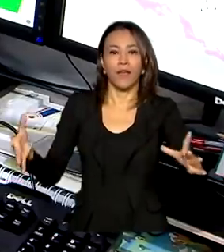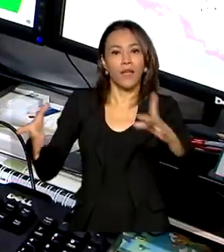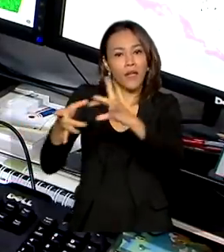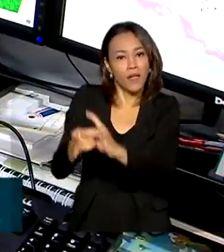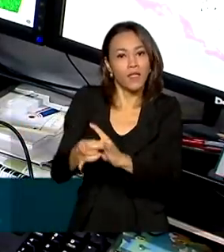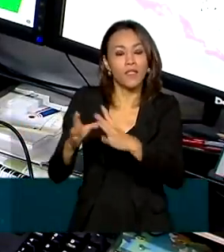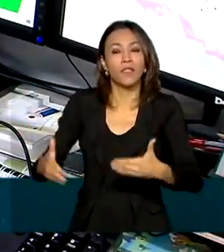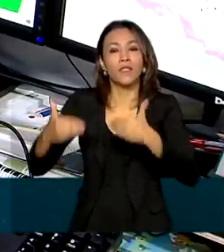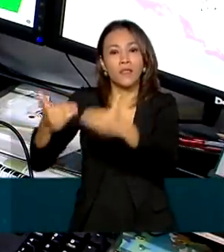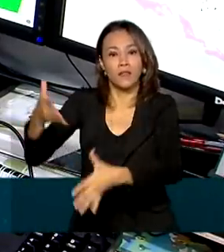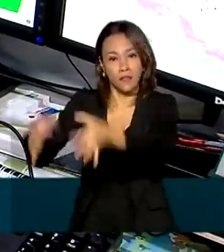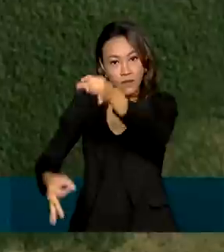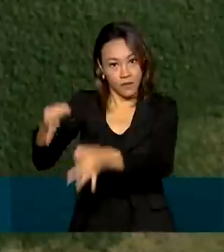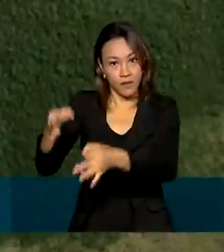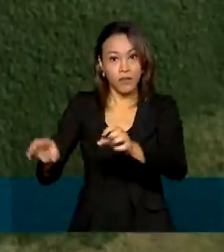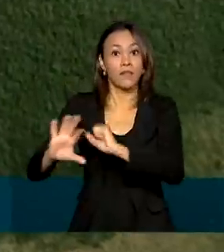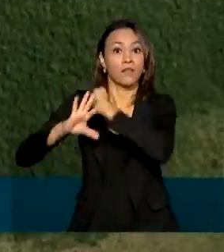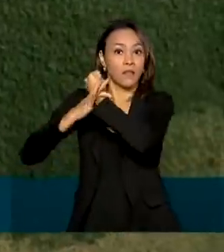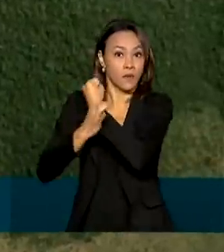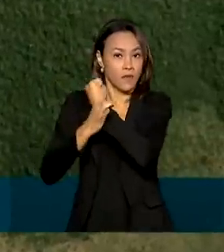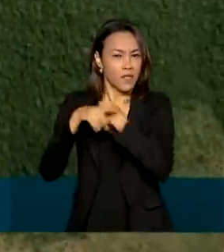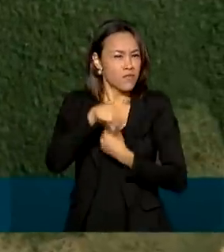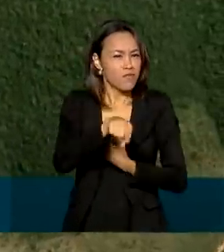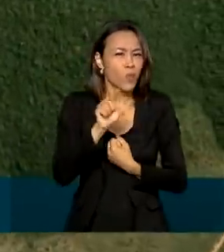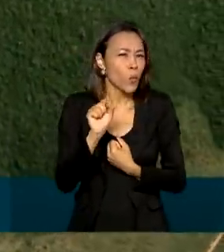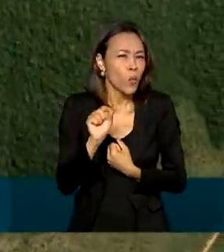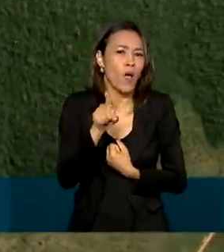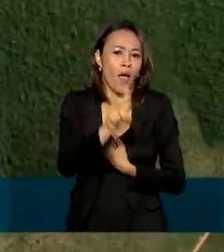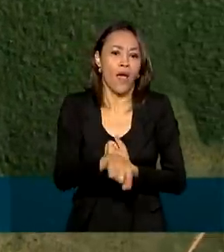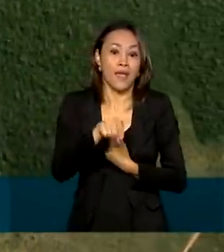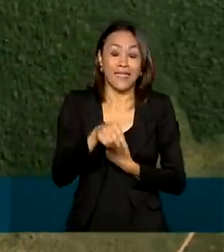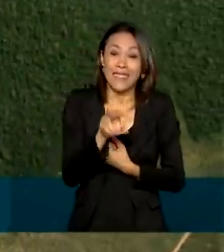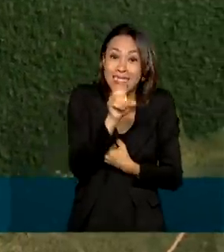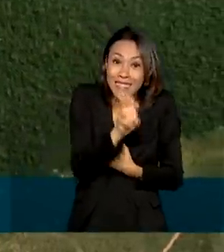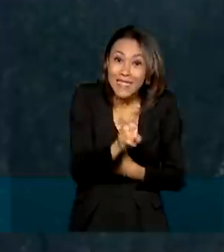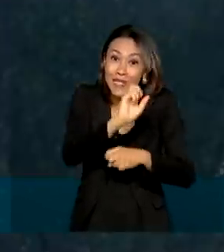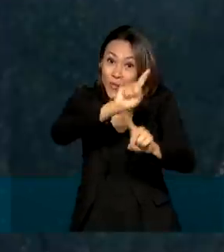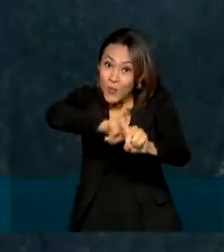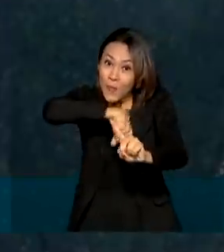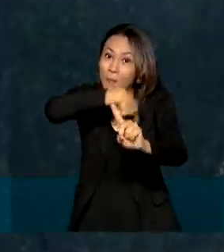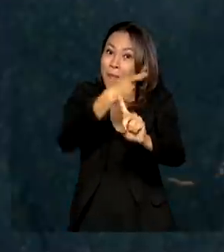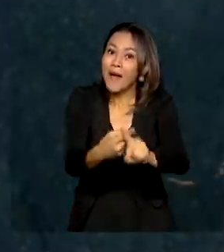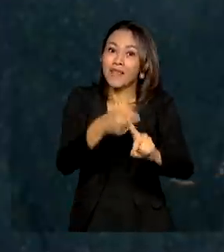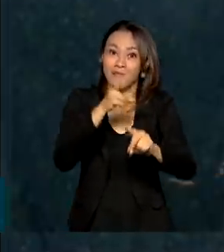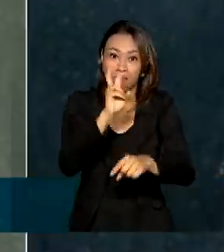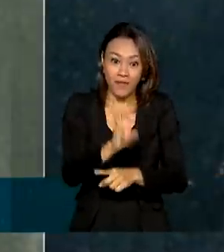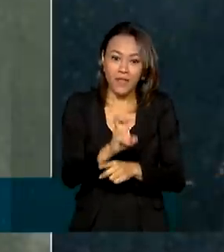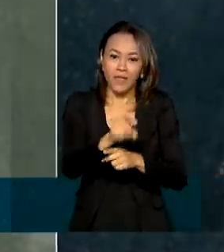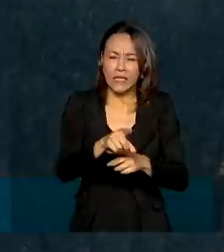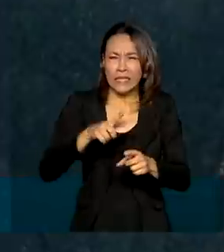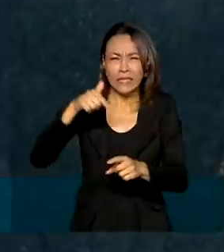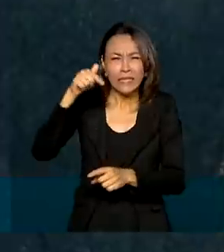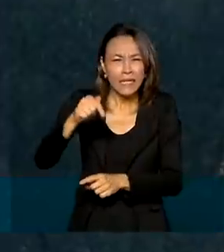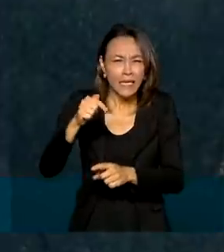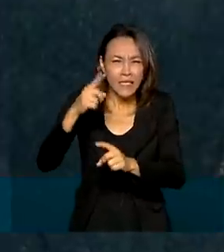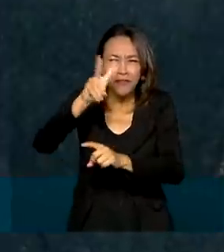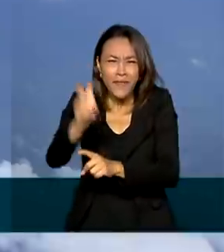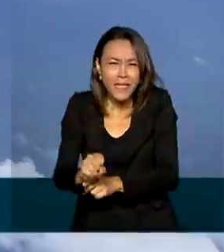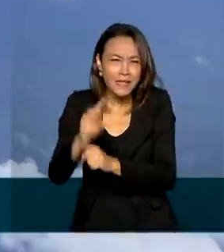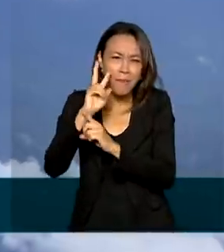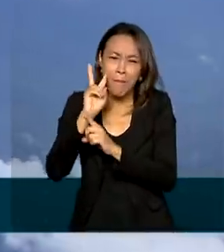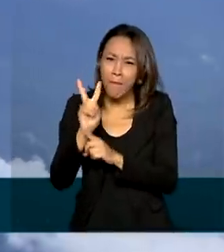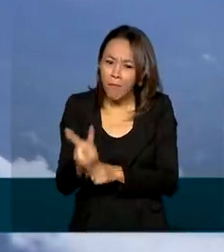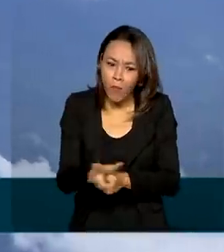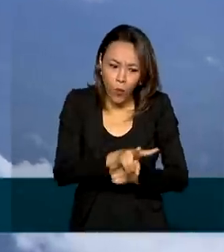da Justiça e Segurança Pública. Ela permite o recebimento de cinco vezes mais imagens, com resolução sete vezes melhor, inclusive